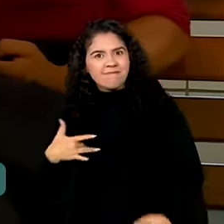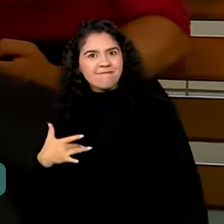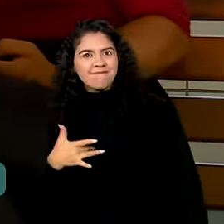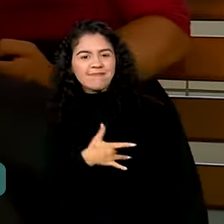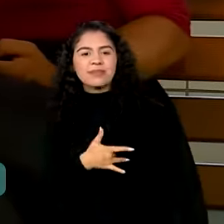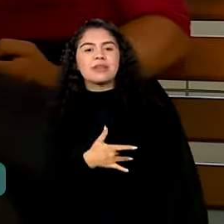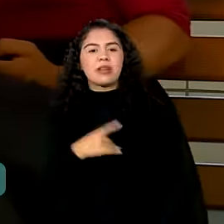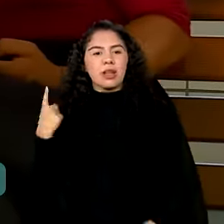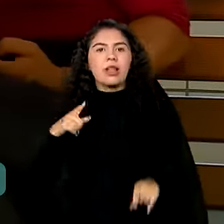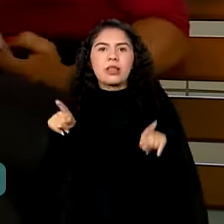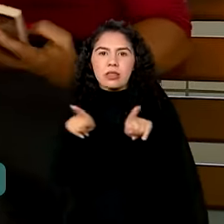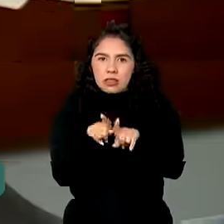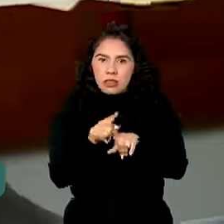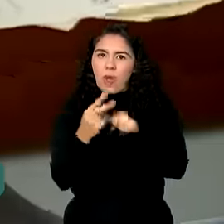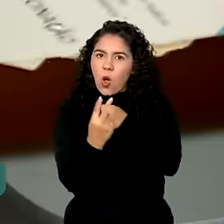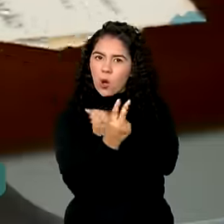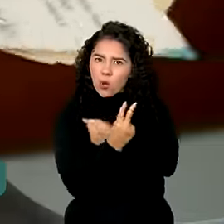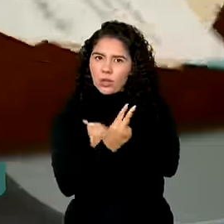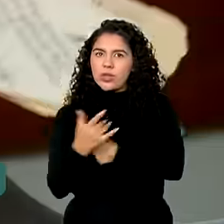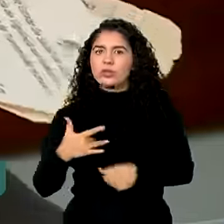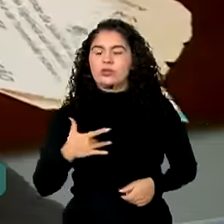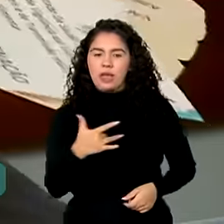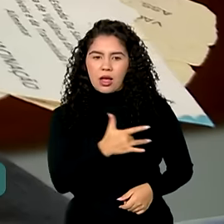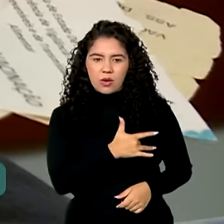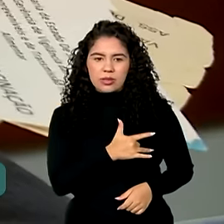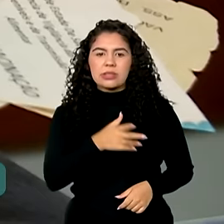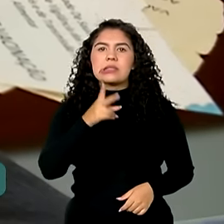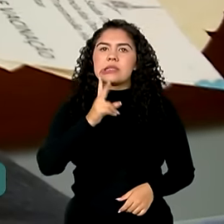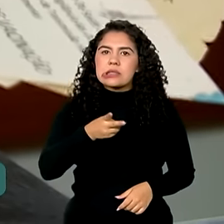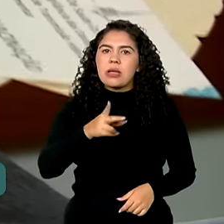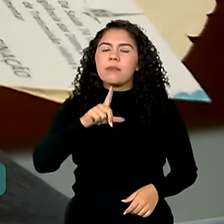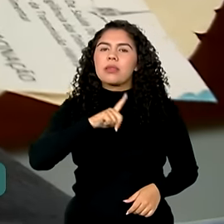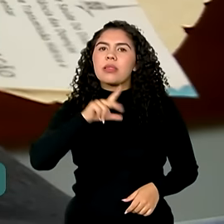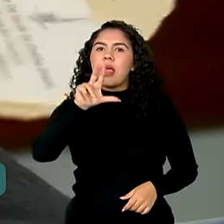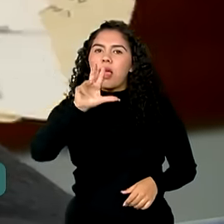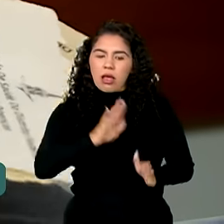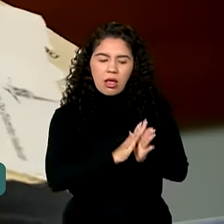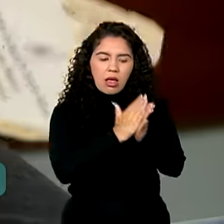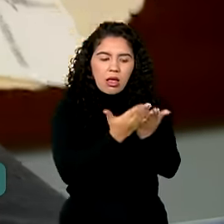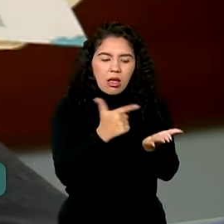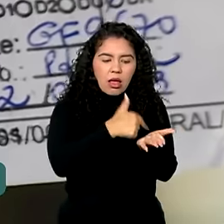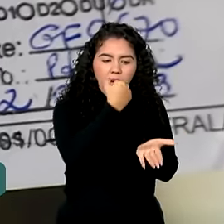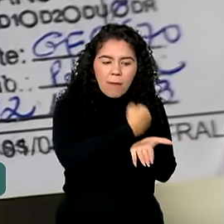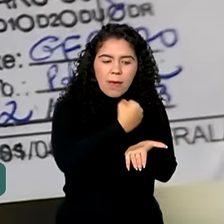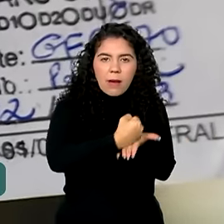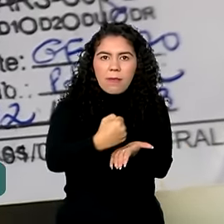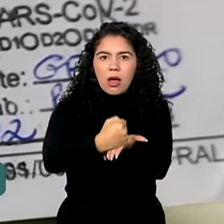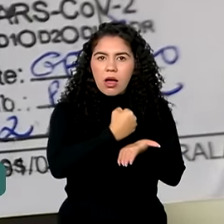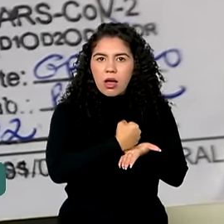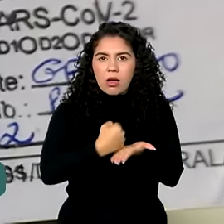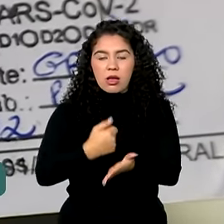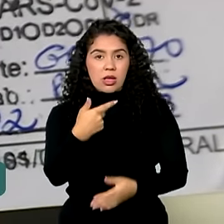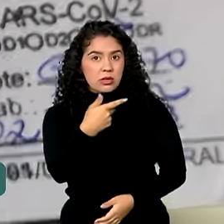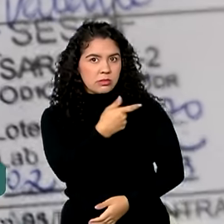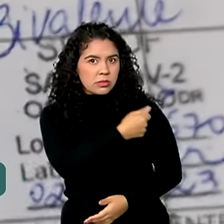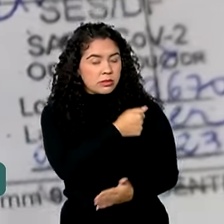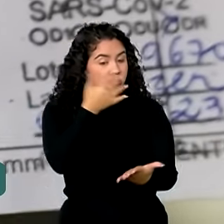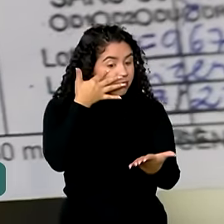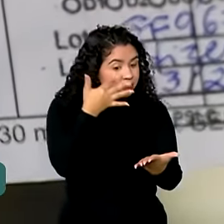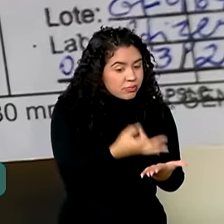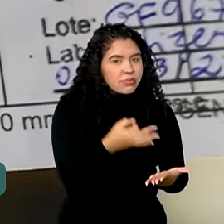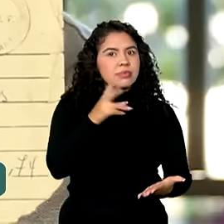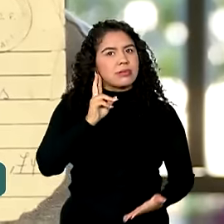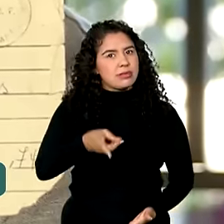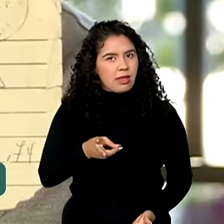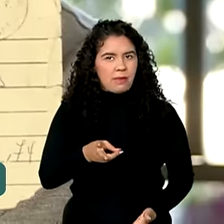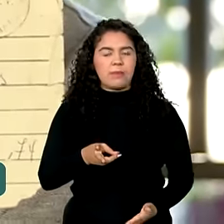também da própria saúde. Tem sempre próximo os cartões de vacina e fica atento ao calendário de imunização. E não é